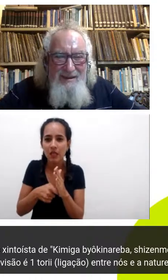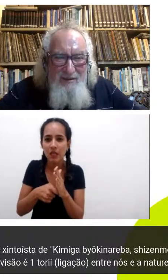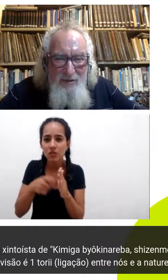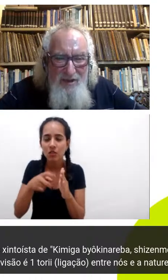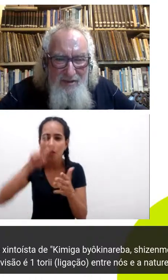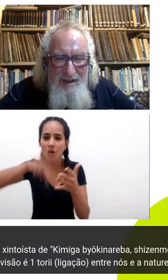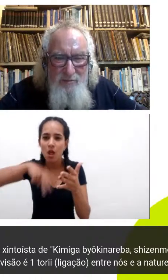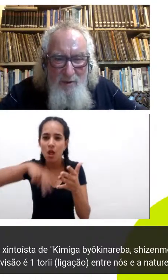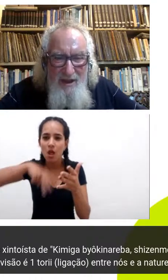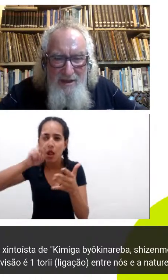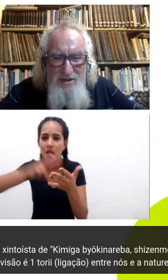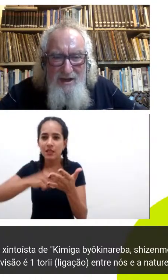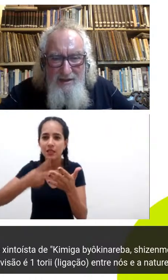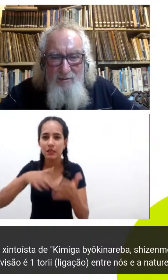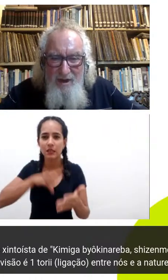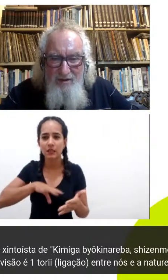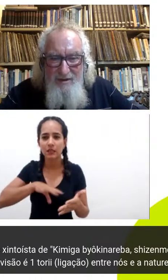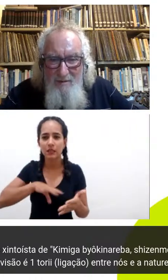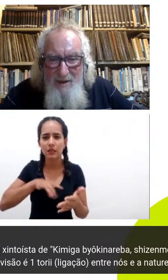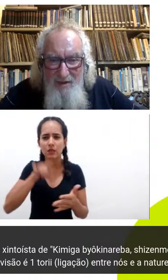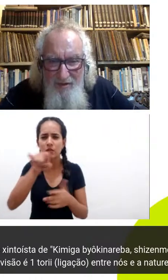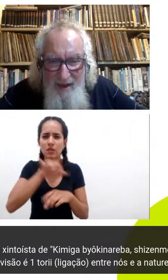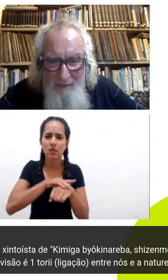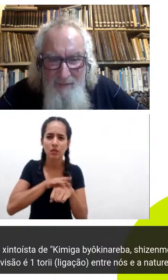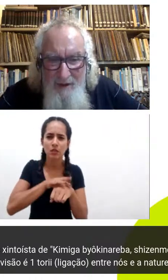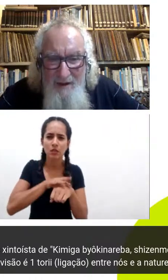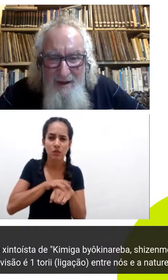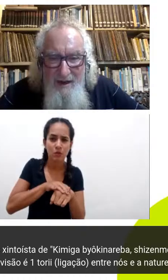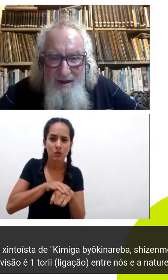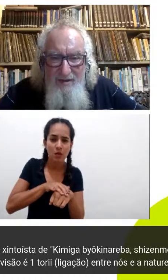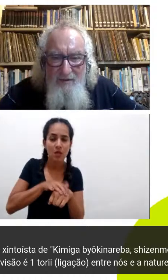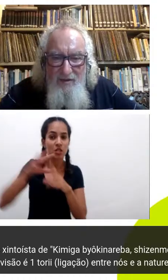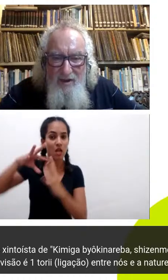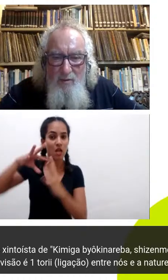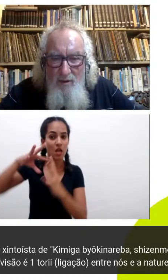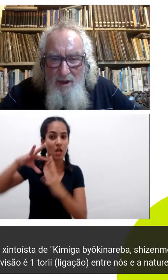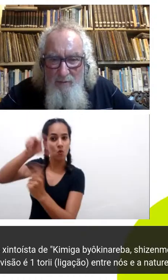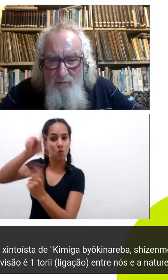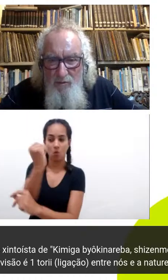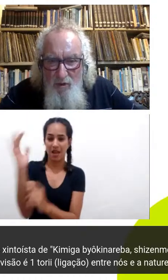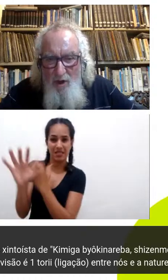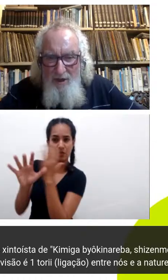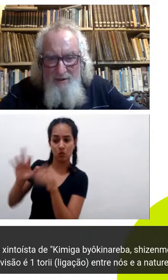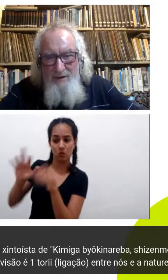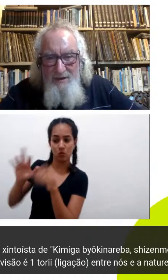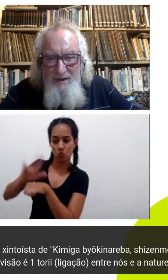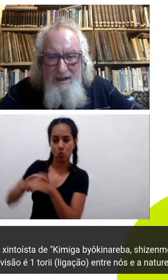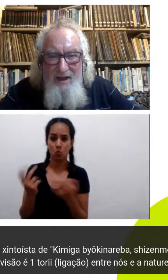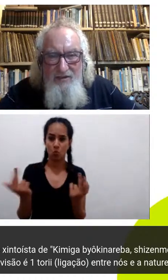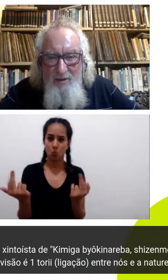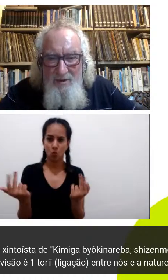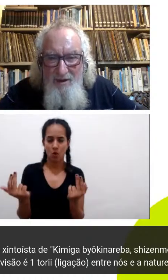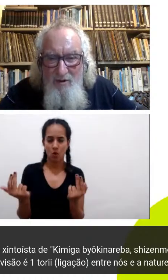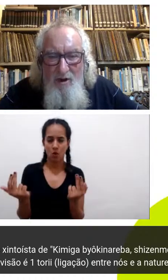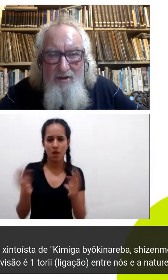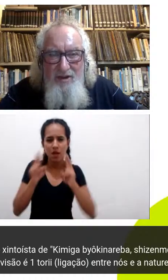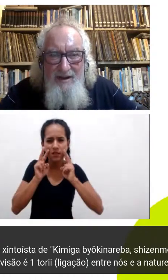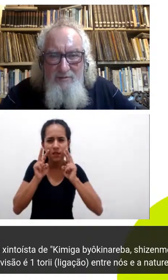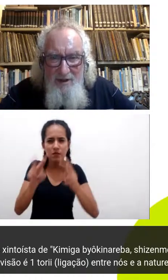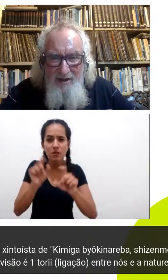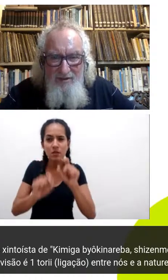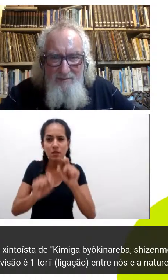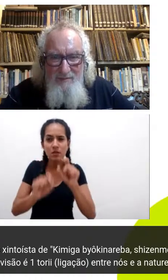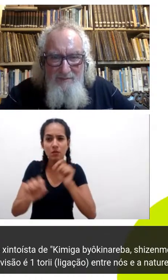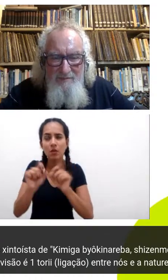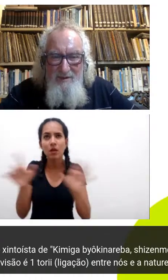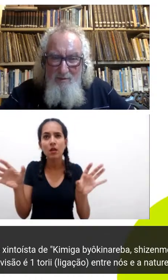você está doente a natureza também está esta visão é um tori ligação entre nós